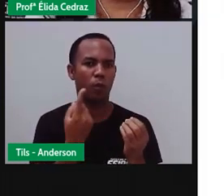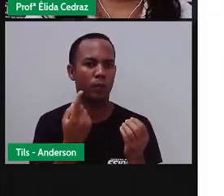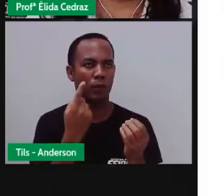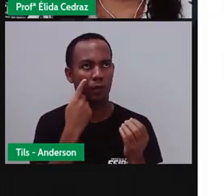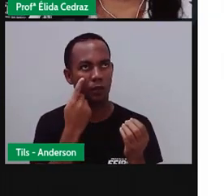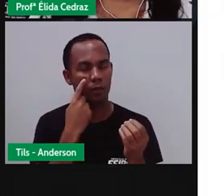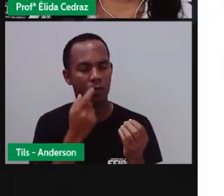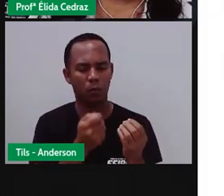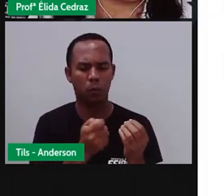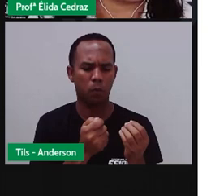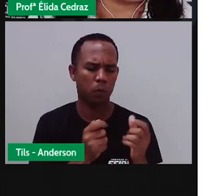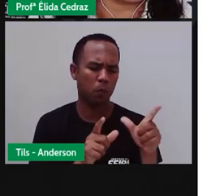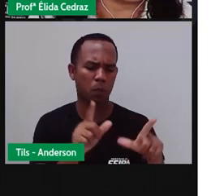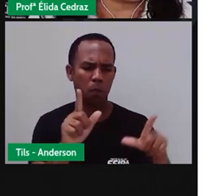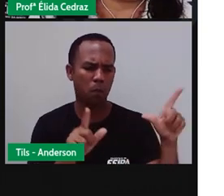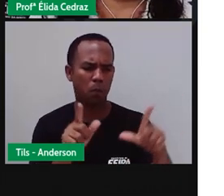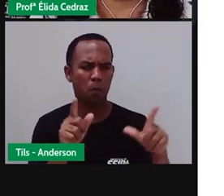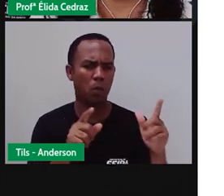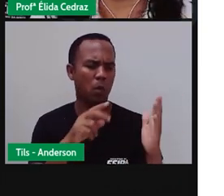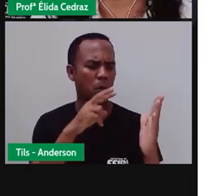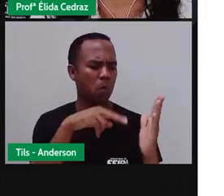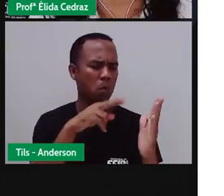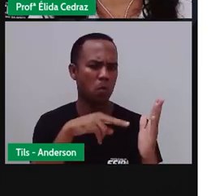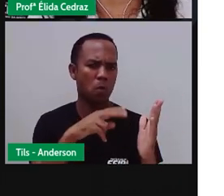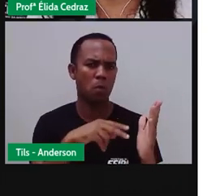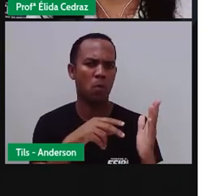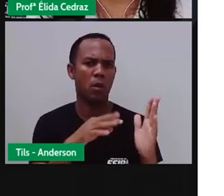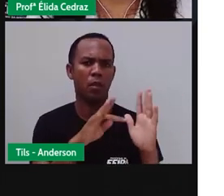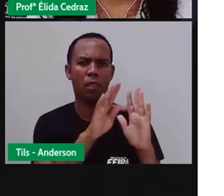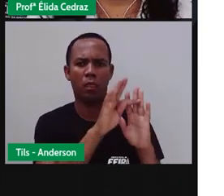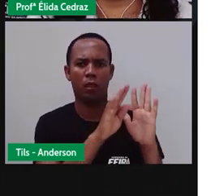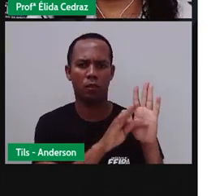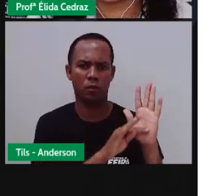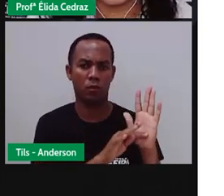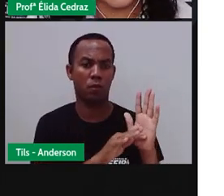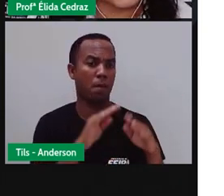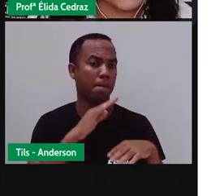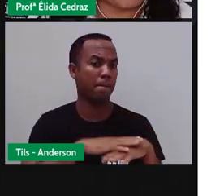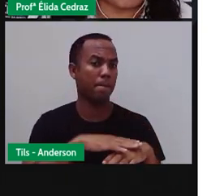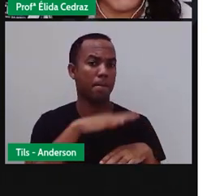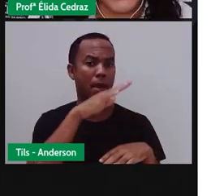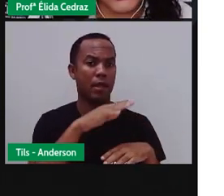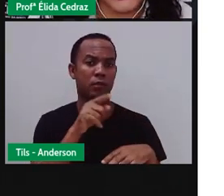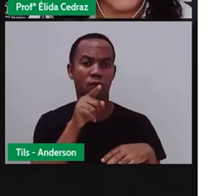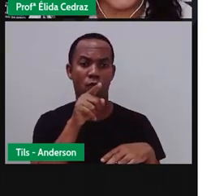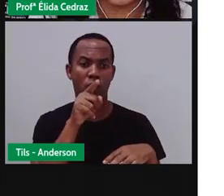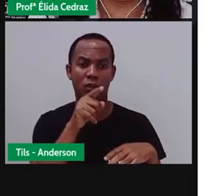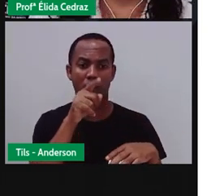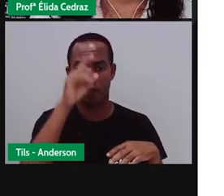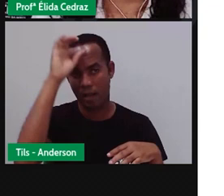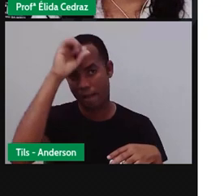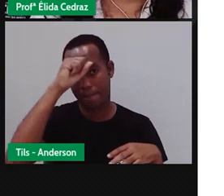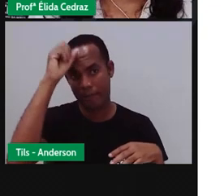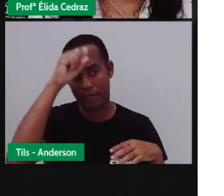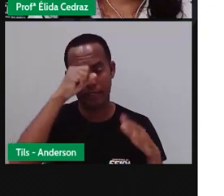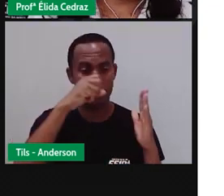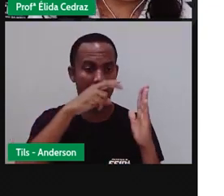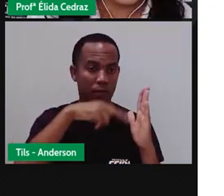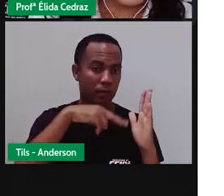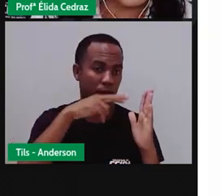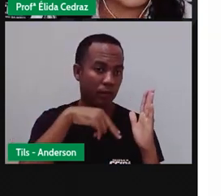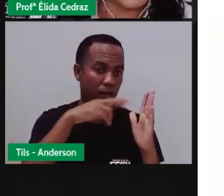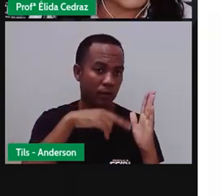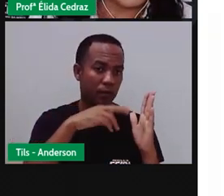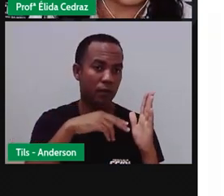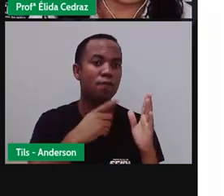televisores com textos institucionais. Então, quanto mais a gente aprende a ler e quanto mais a gente